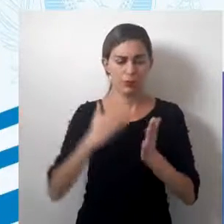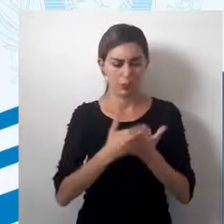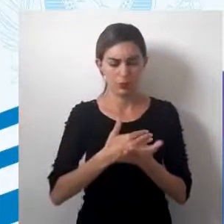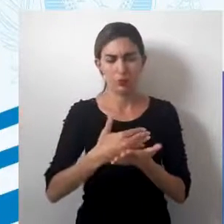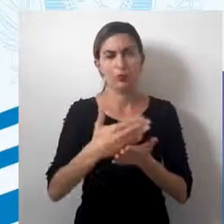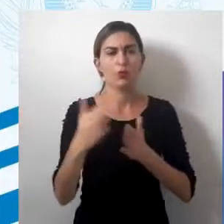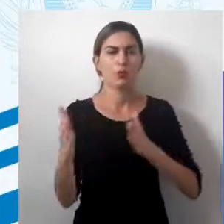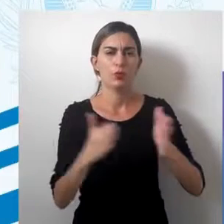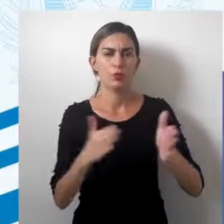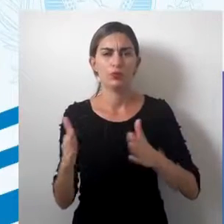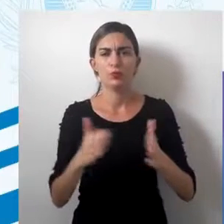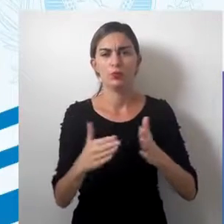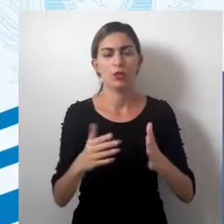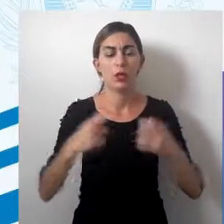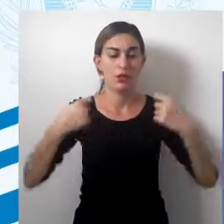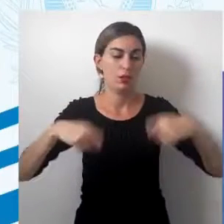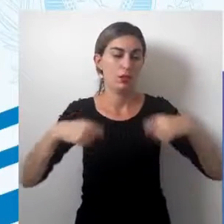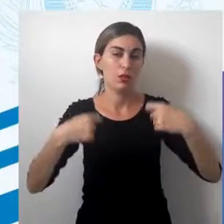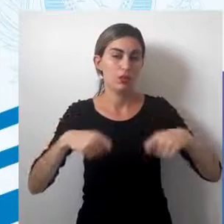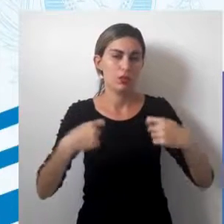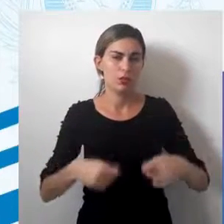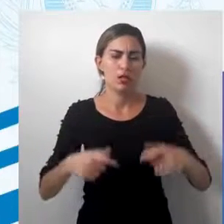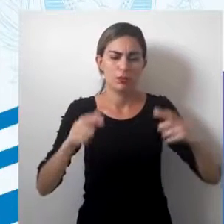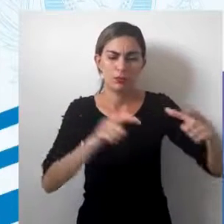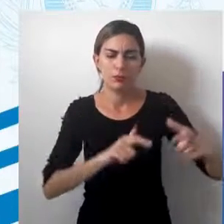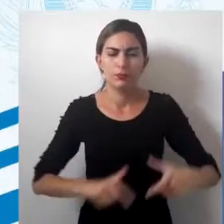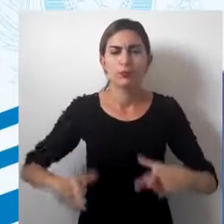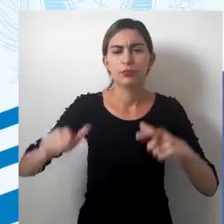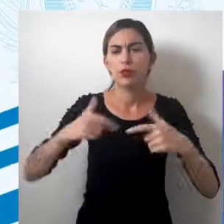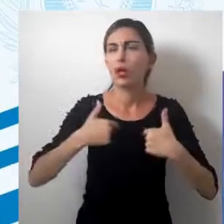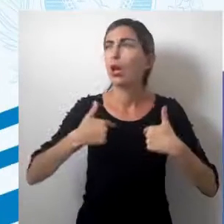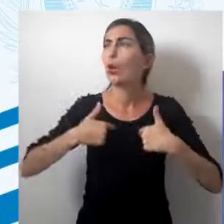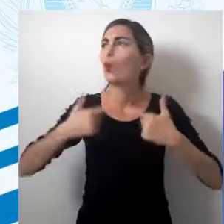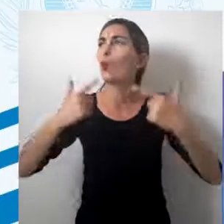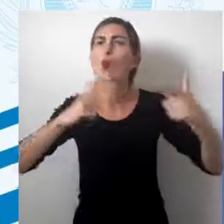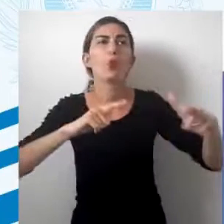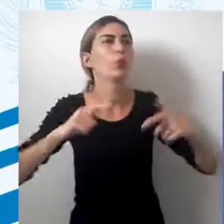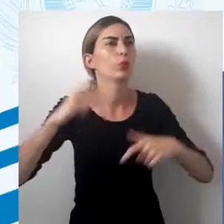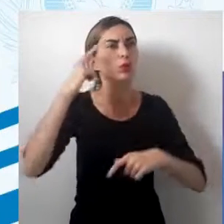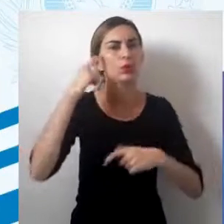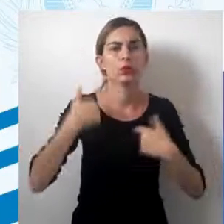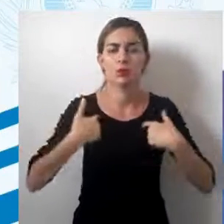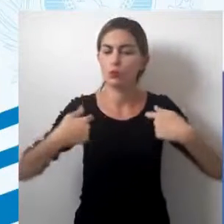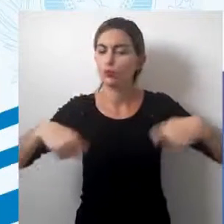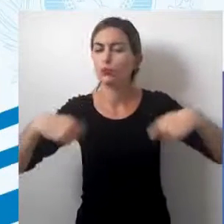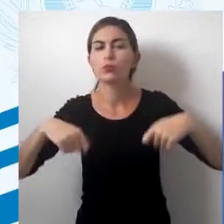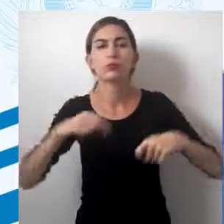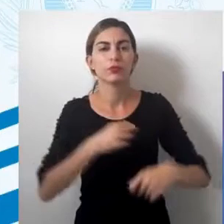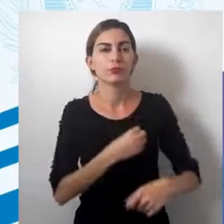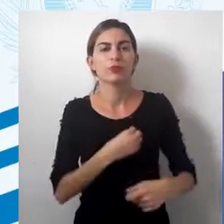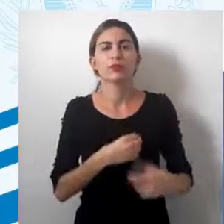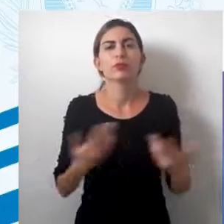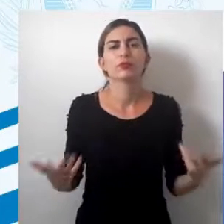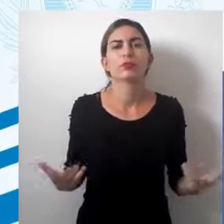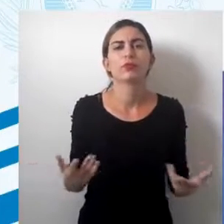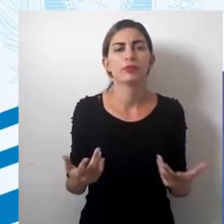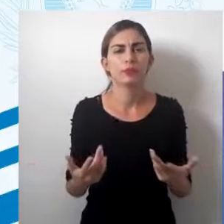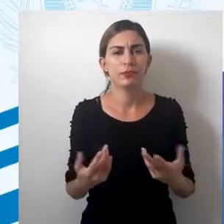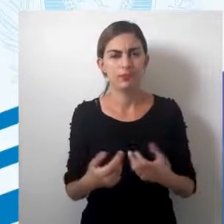traz consigo a necessidade de se localizar nesse espaço, de acordo com as necessidades de sobrevivência.